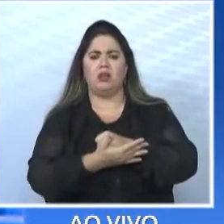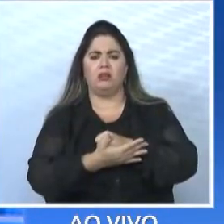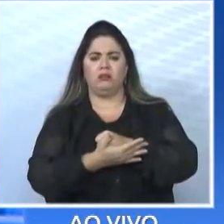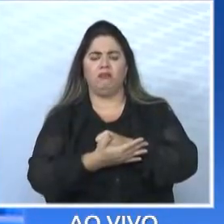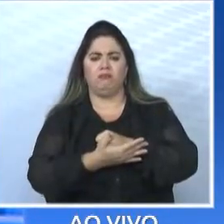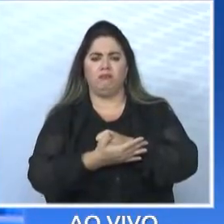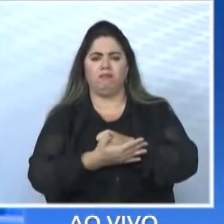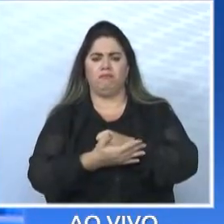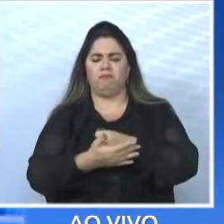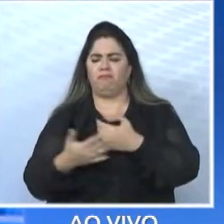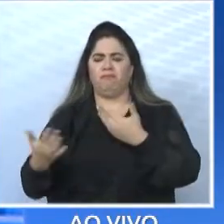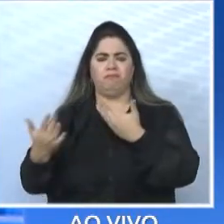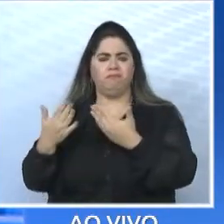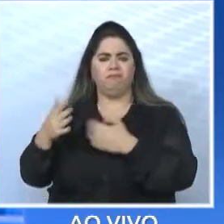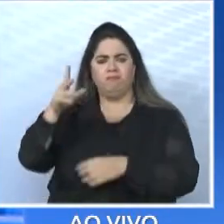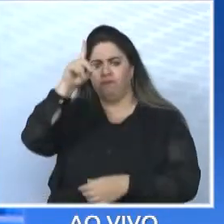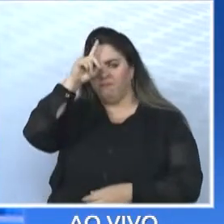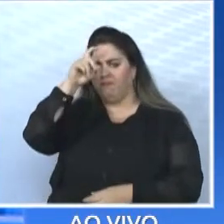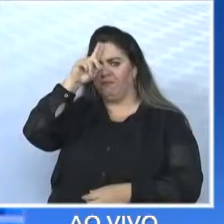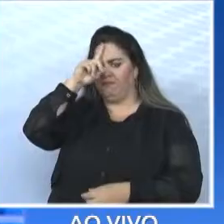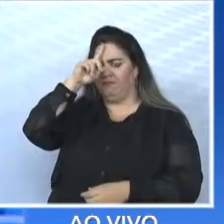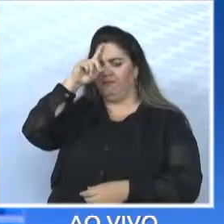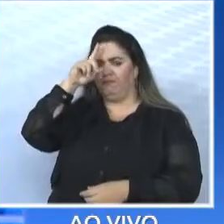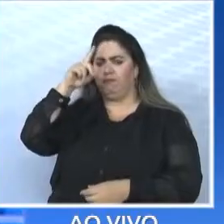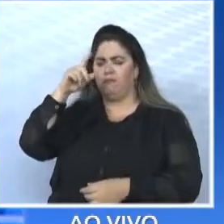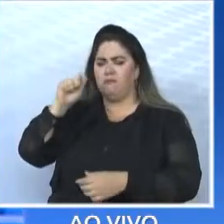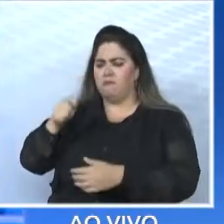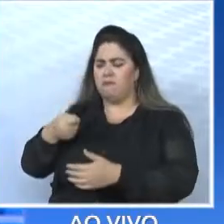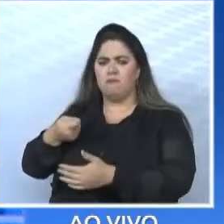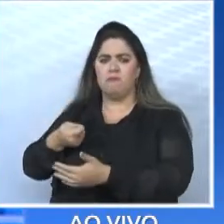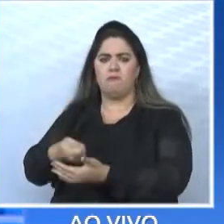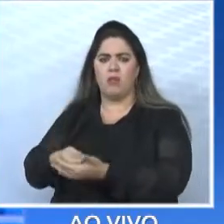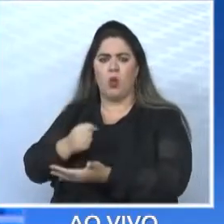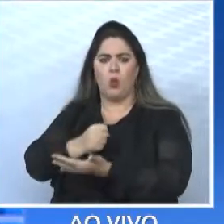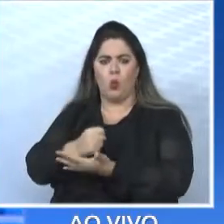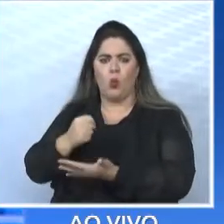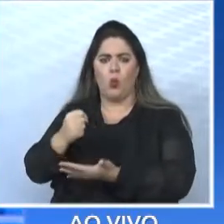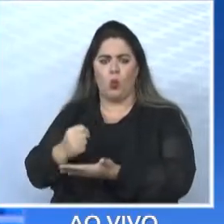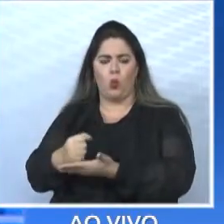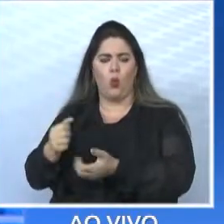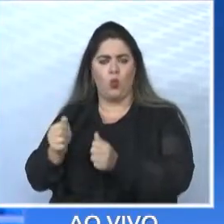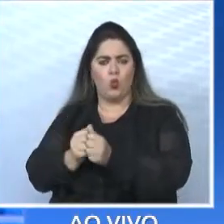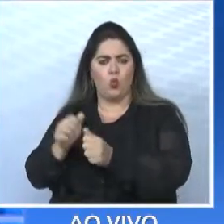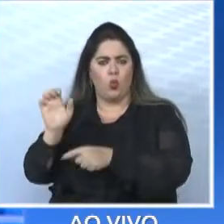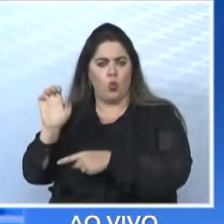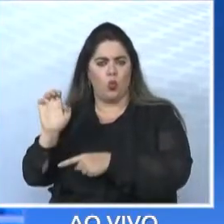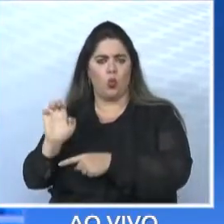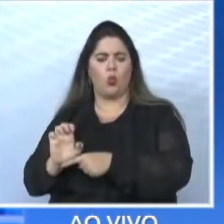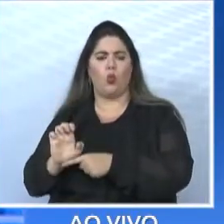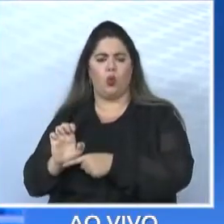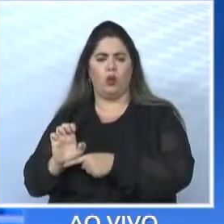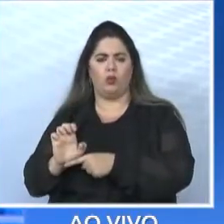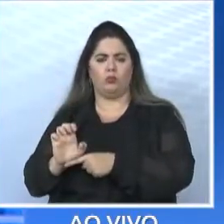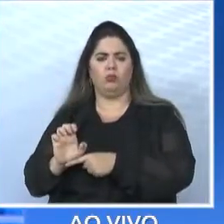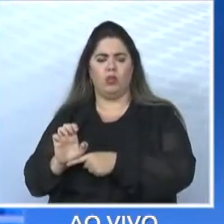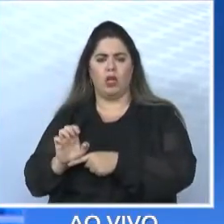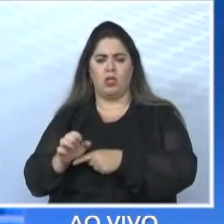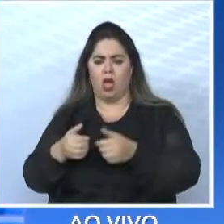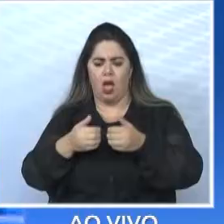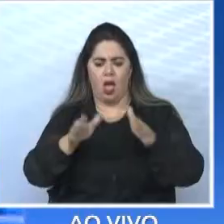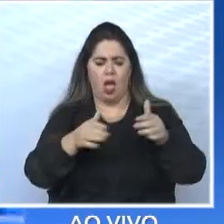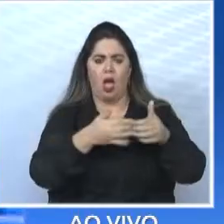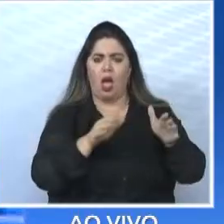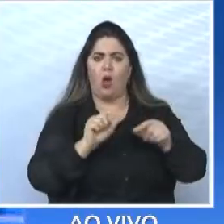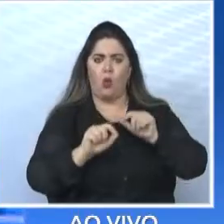Santa Casa, exigir um contrato com o Estado, fazer com que o Estado mantenha os leitos de UTI, os leitos de enfermaria.